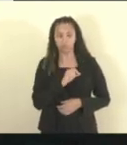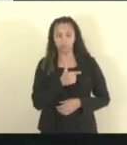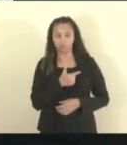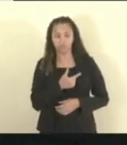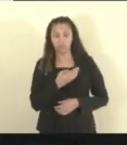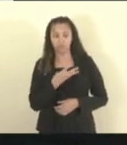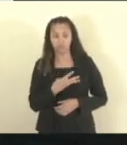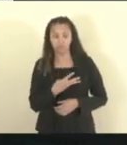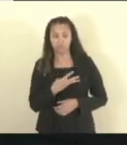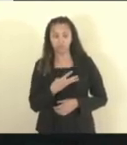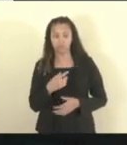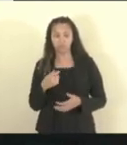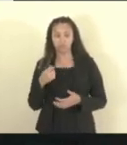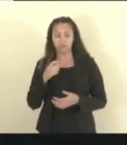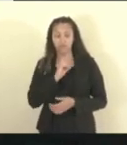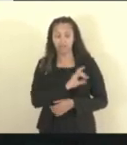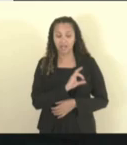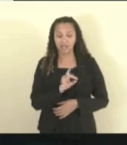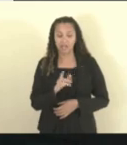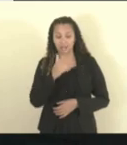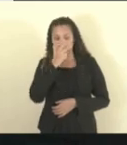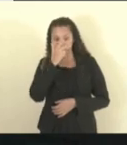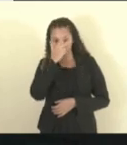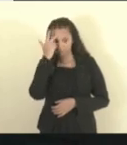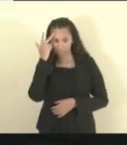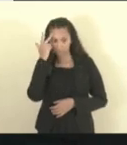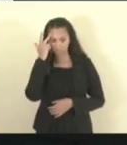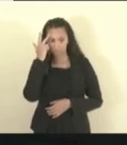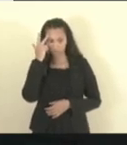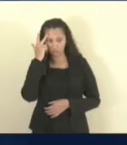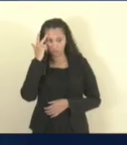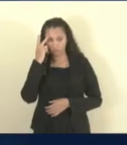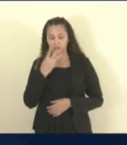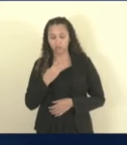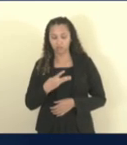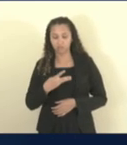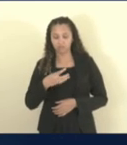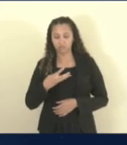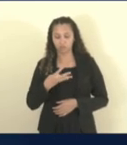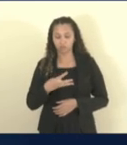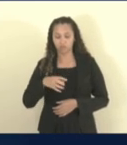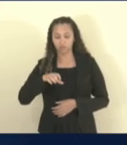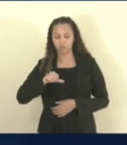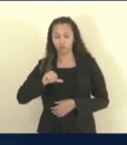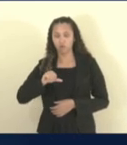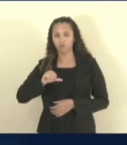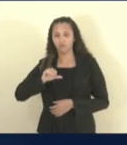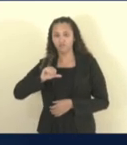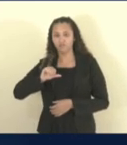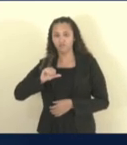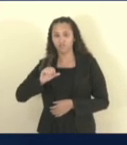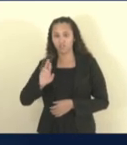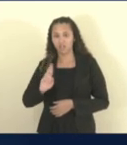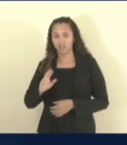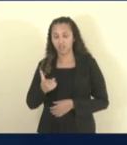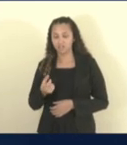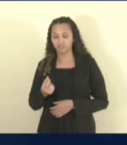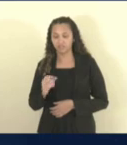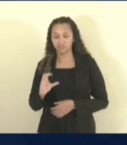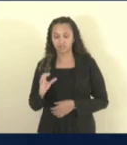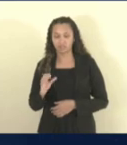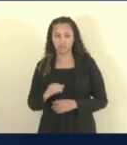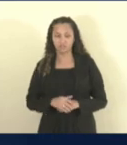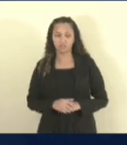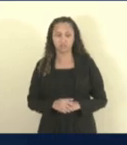A despesa per capita de resíduos sólidos urbano é de R$ 349,20. Volta a tela, por